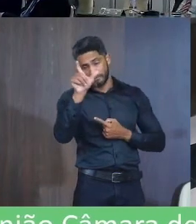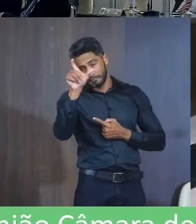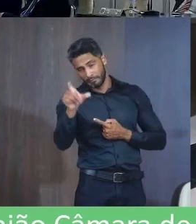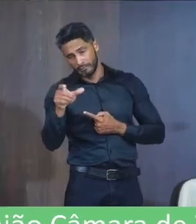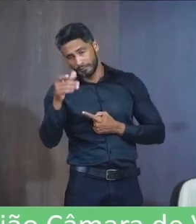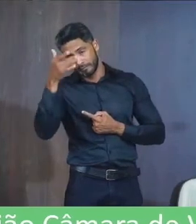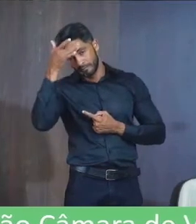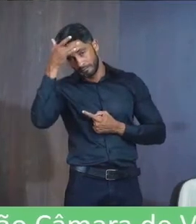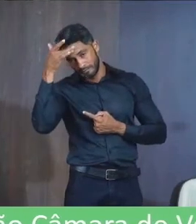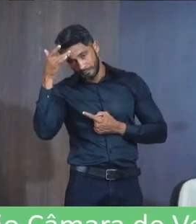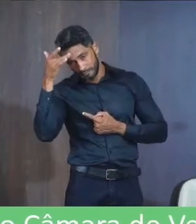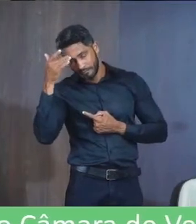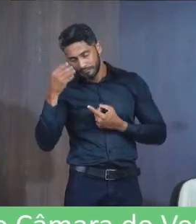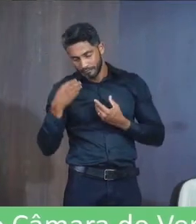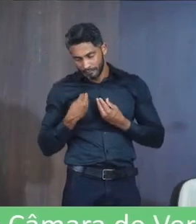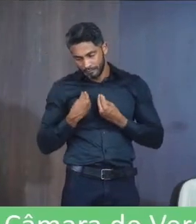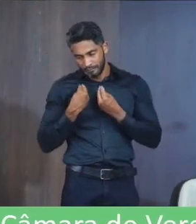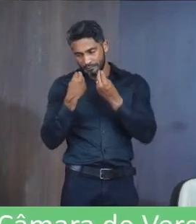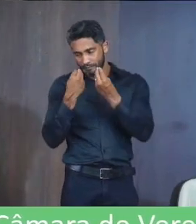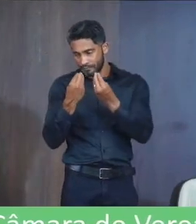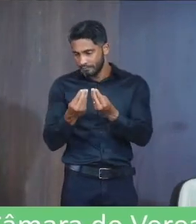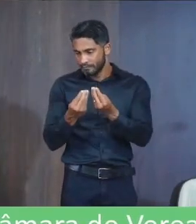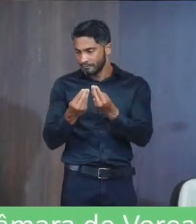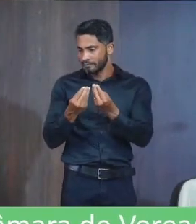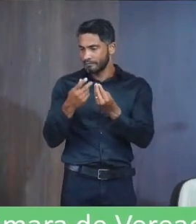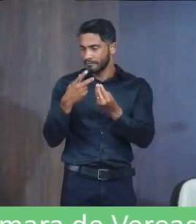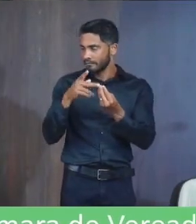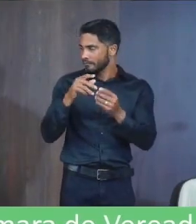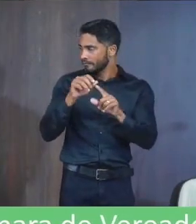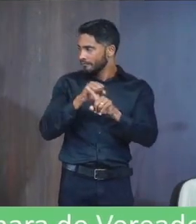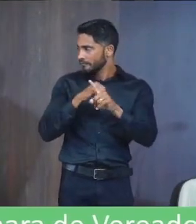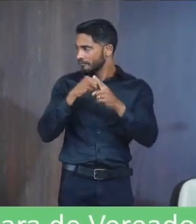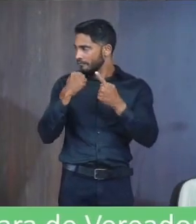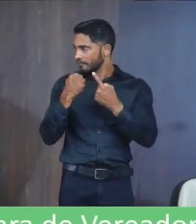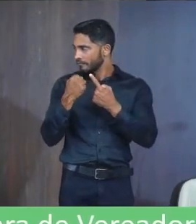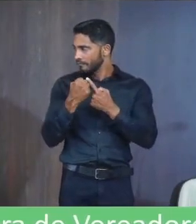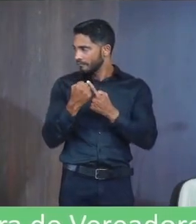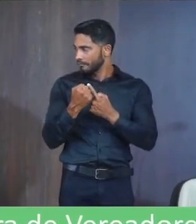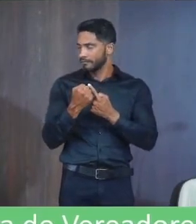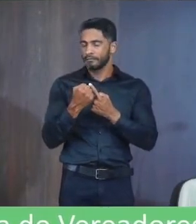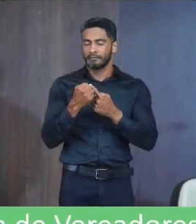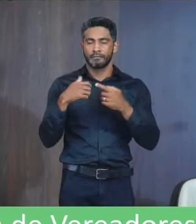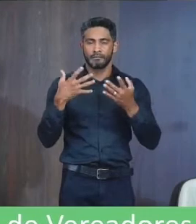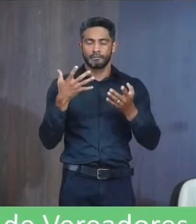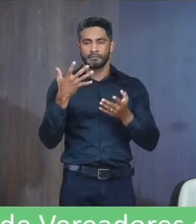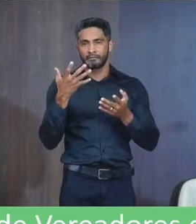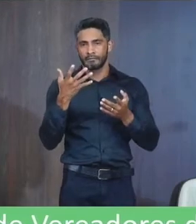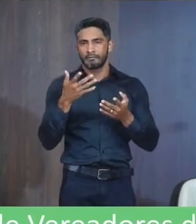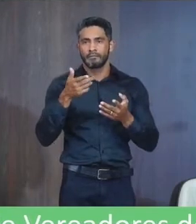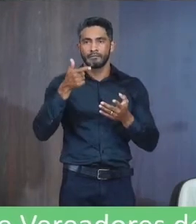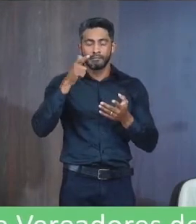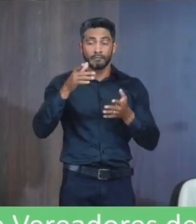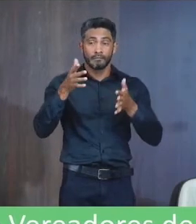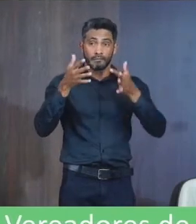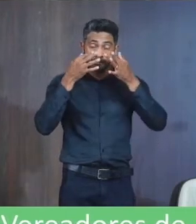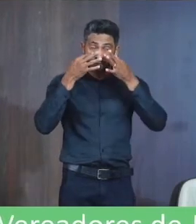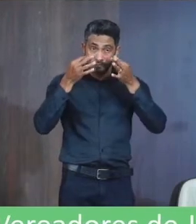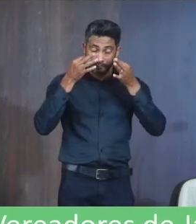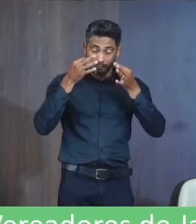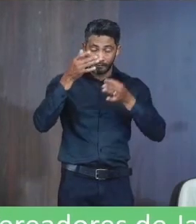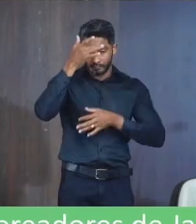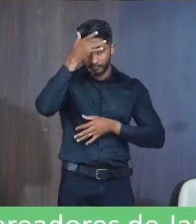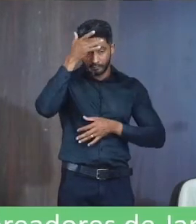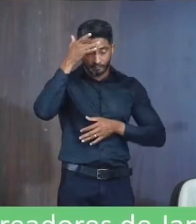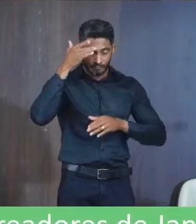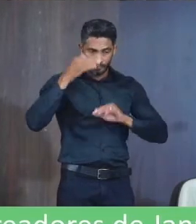esse dom E doassem Isso para A nossa sociedade Ficaria mais difícil Então eu queria Mais um pouco De atenção O pessoal